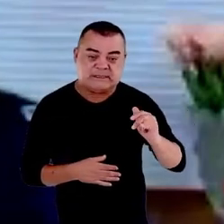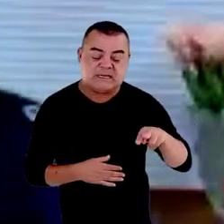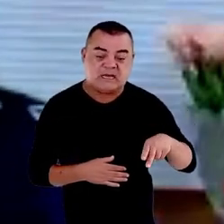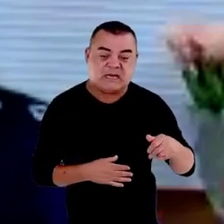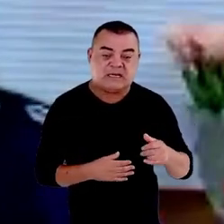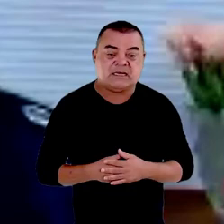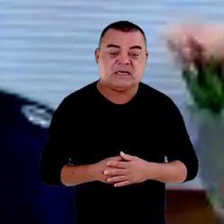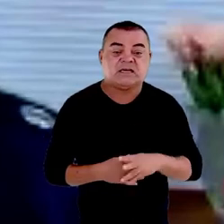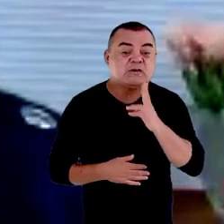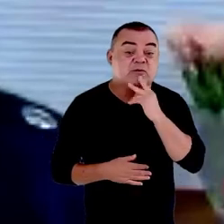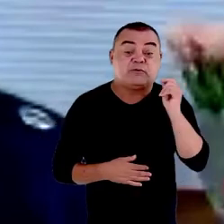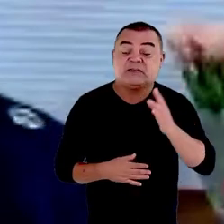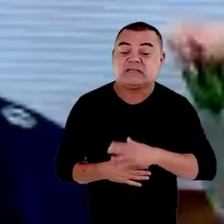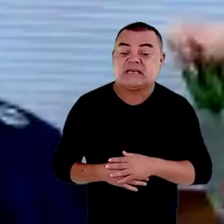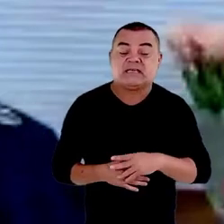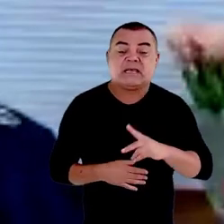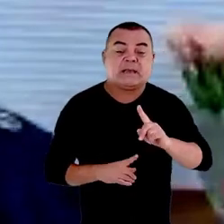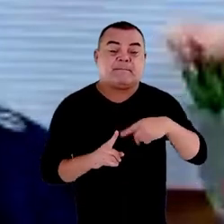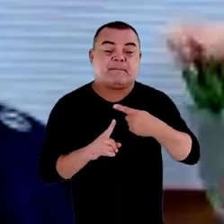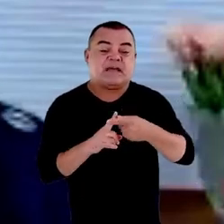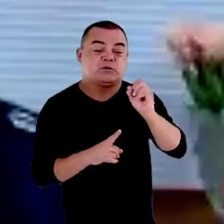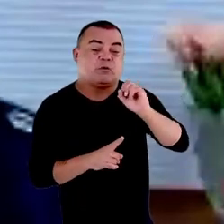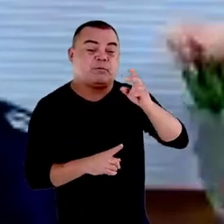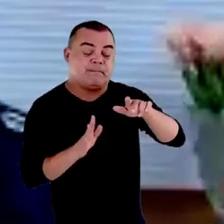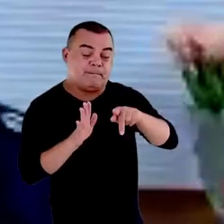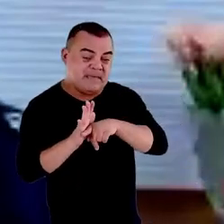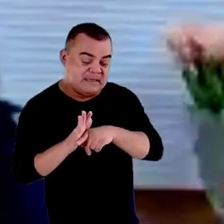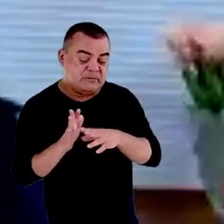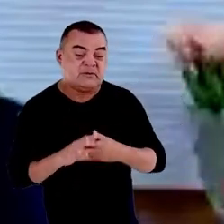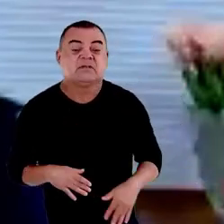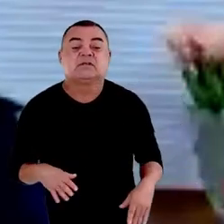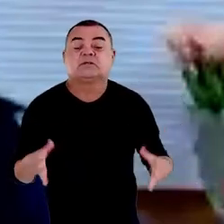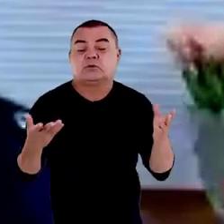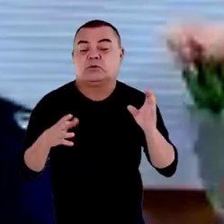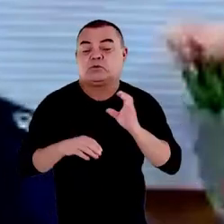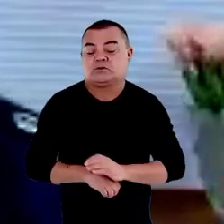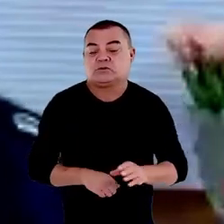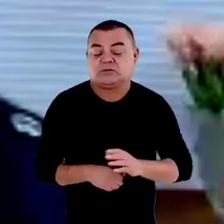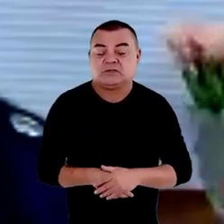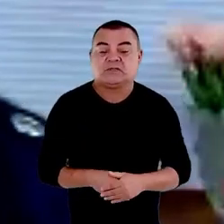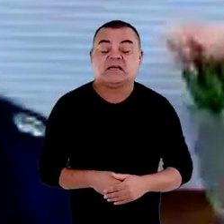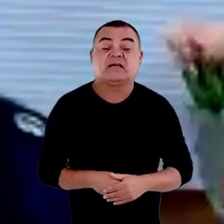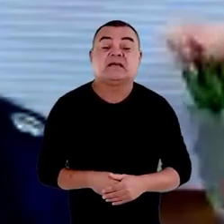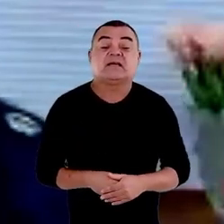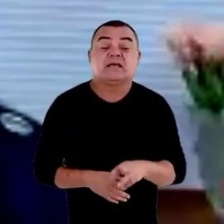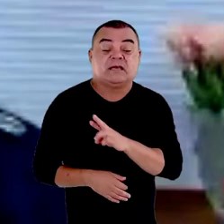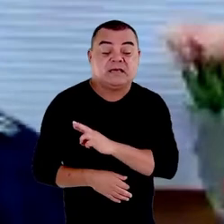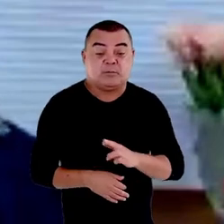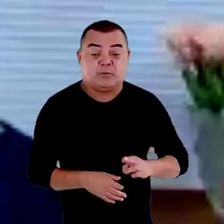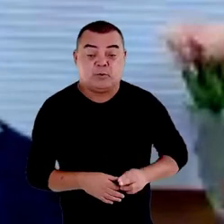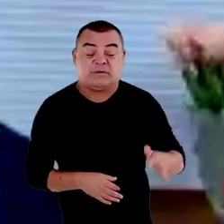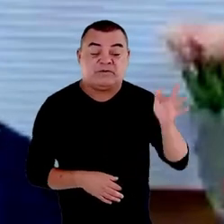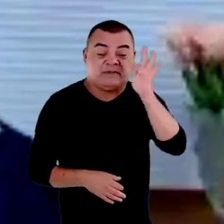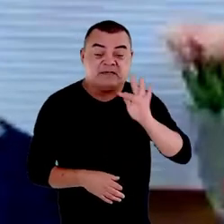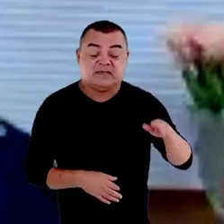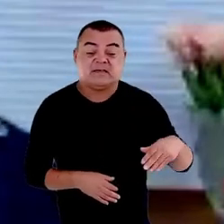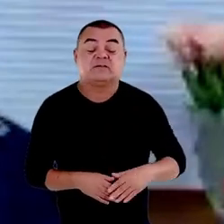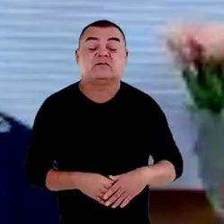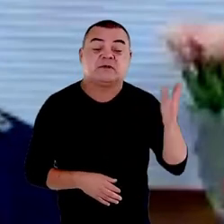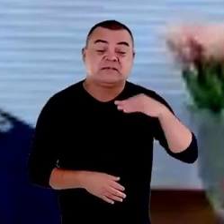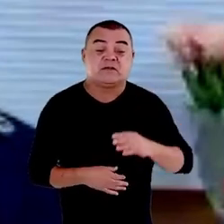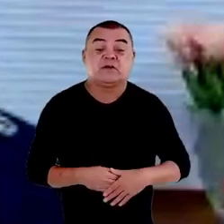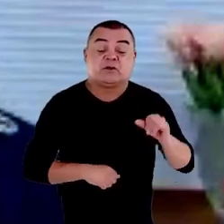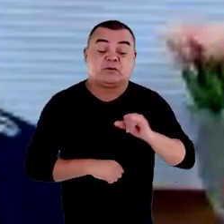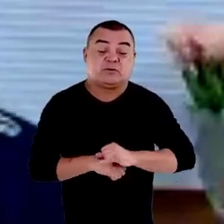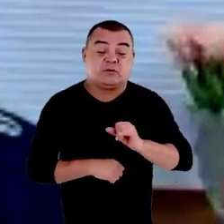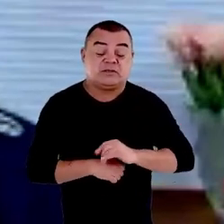mais ninguém menos do que o constituinte da República Federativa do Brasil que estabeleceu esses mandamentos há